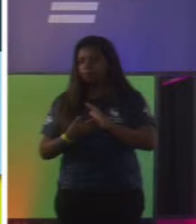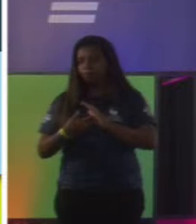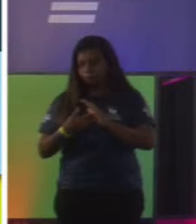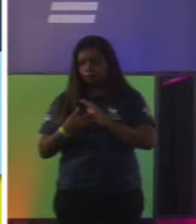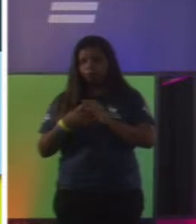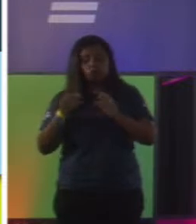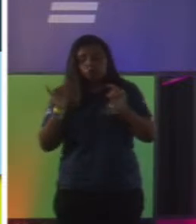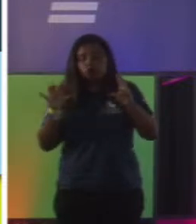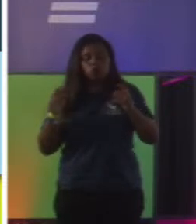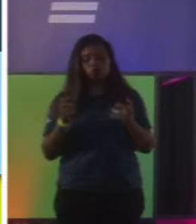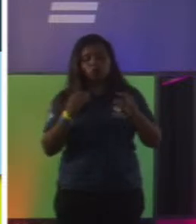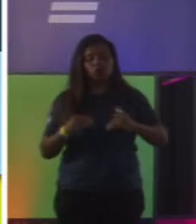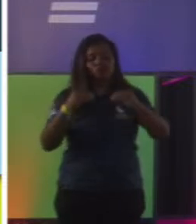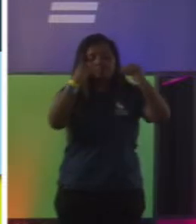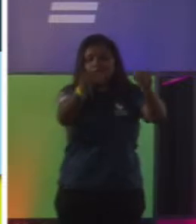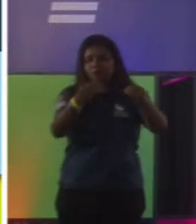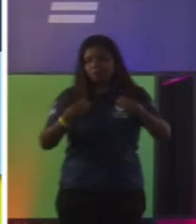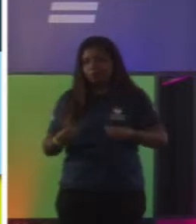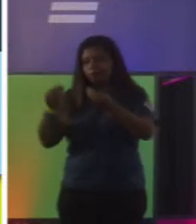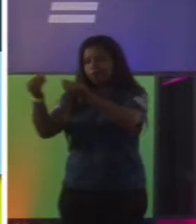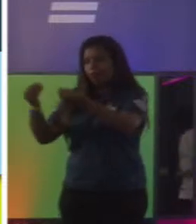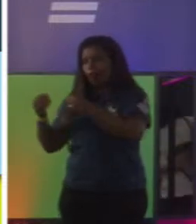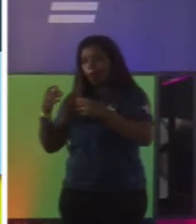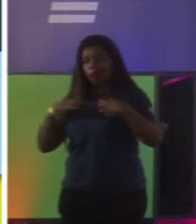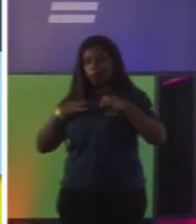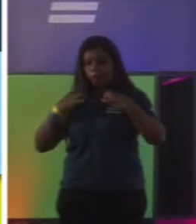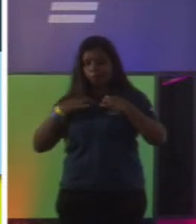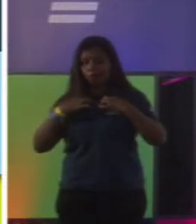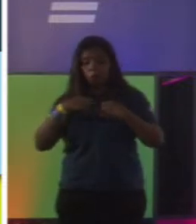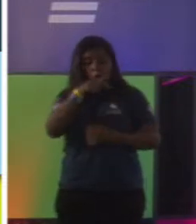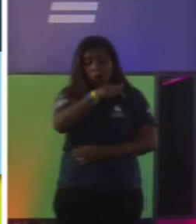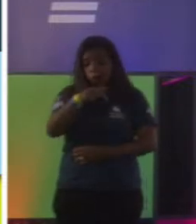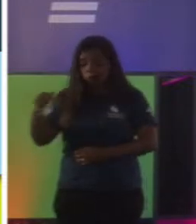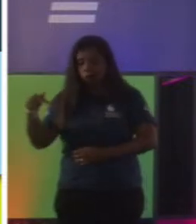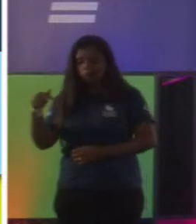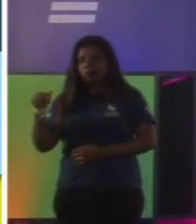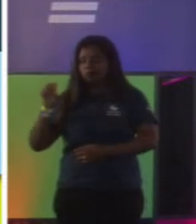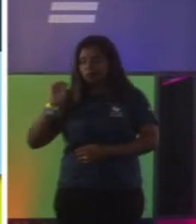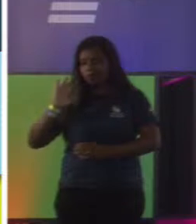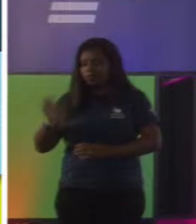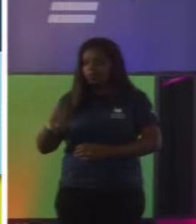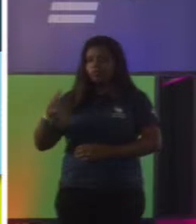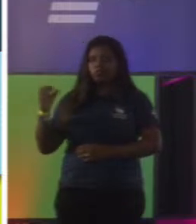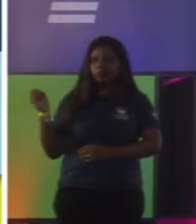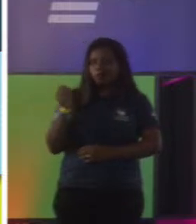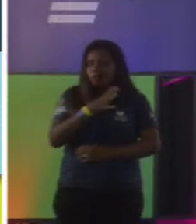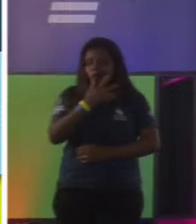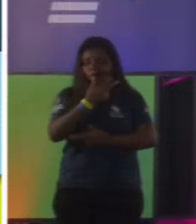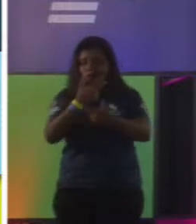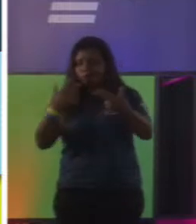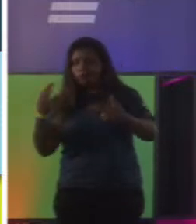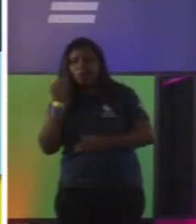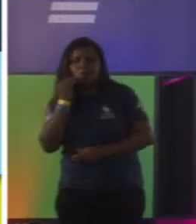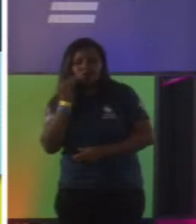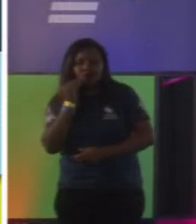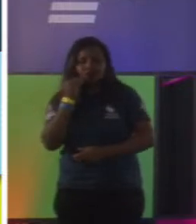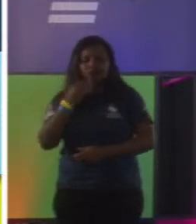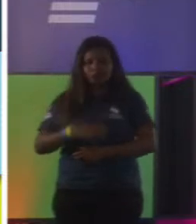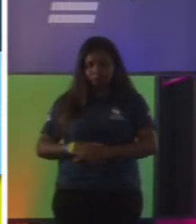Quando eles entenderam isso, uma semana, eles já estavam tendo novos resultados, já estavam tendo dois novos testes.